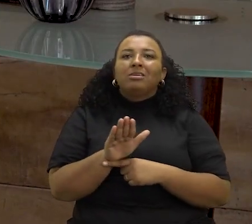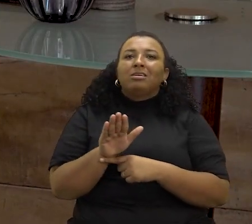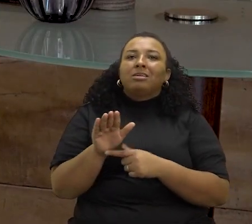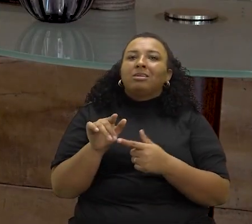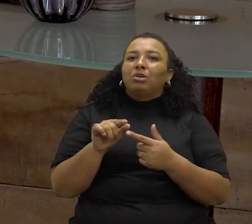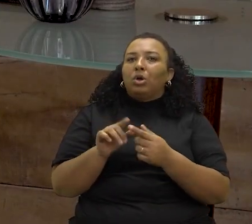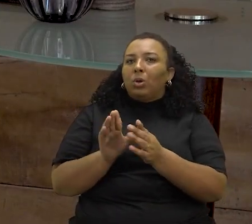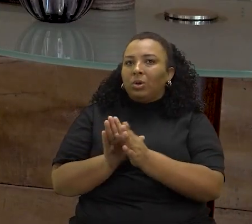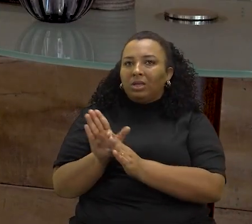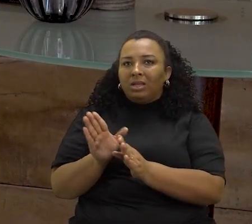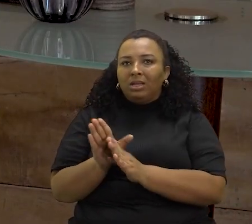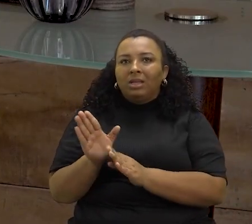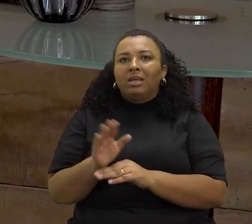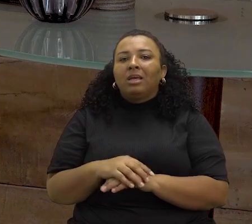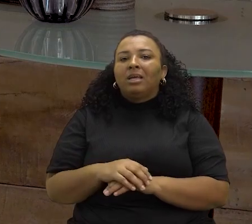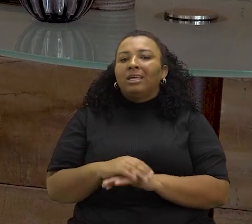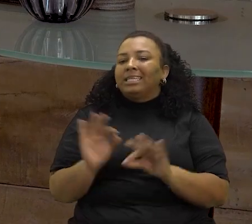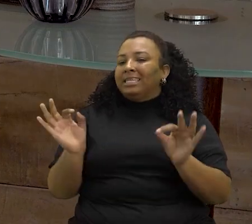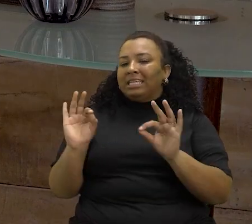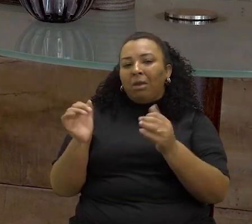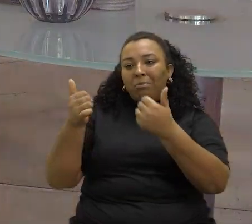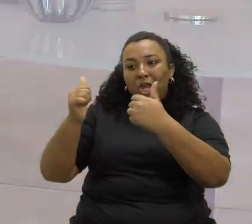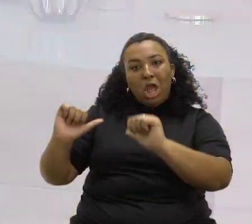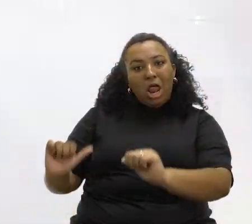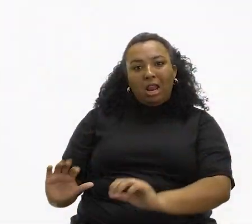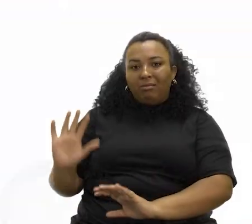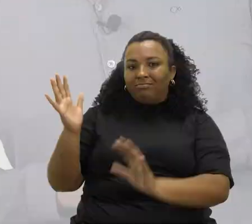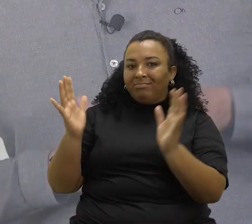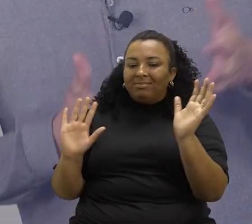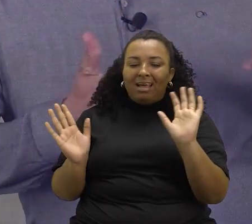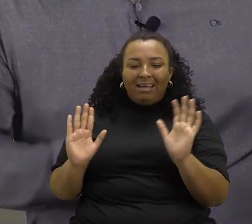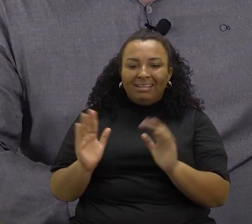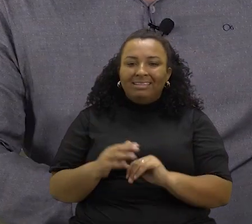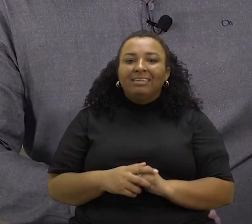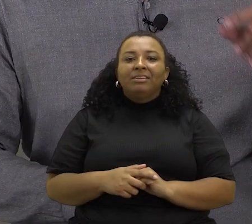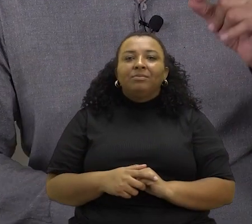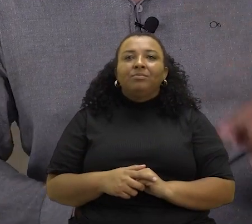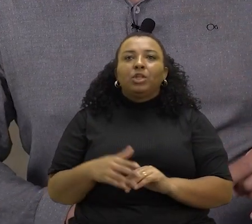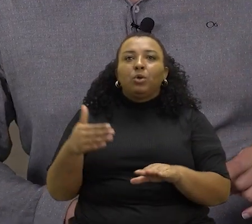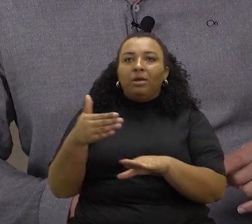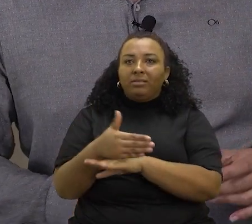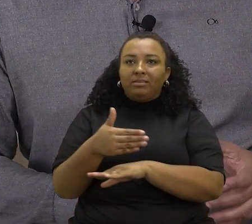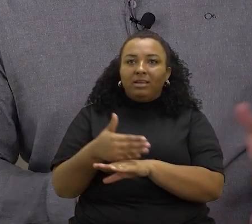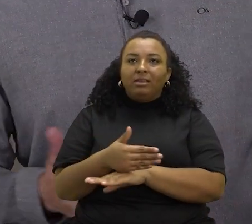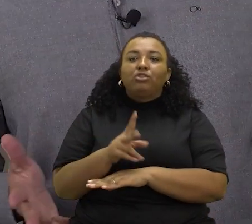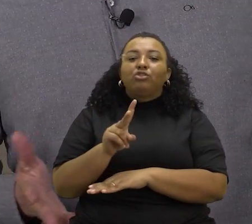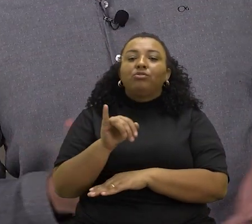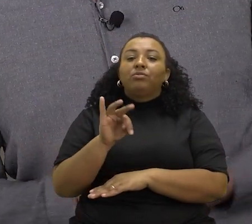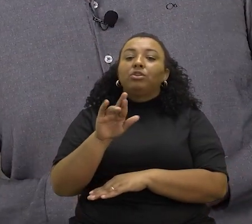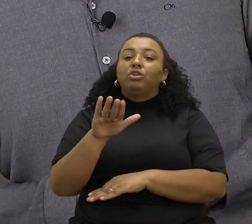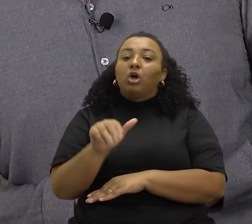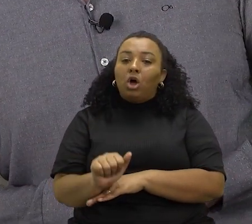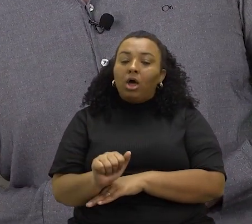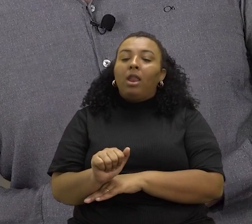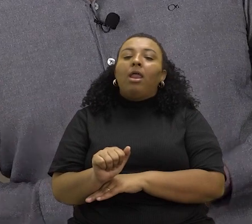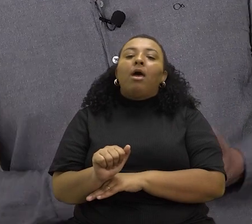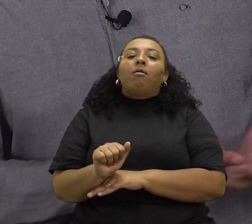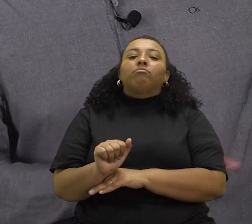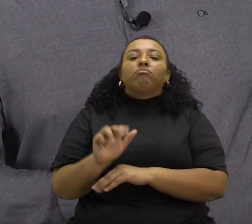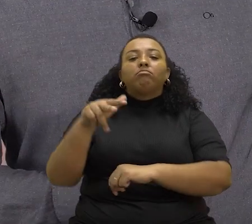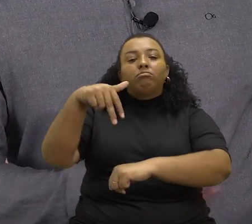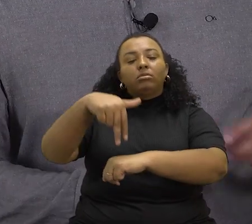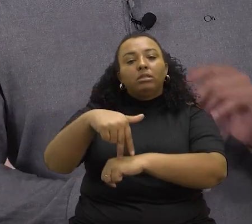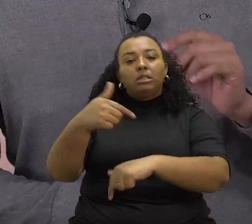conselhos, não deixo ninguém piorar a situação. O acesso de Vitória às oportunidades de trabalho